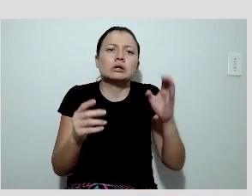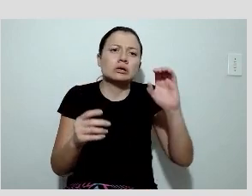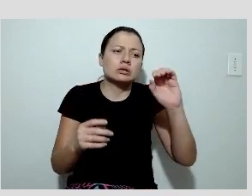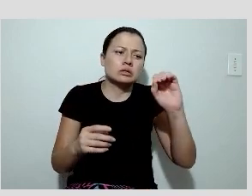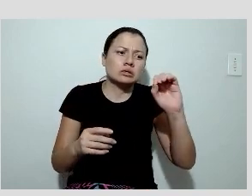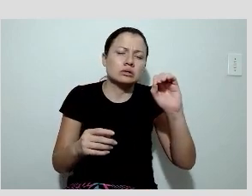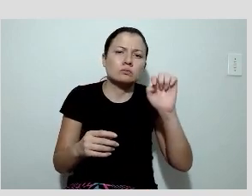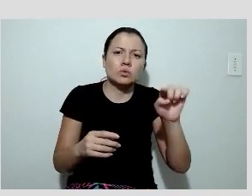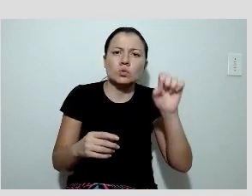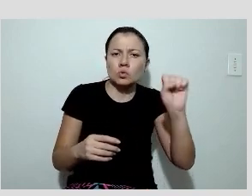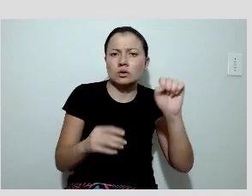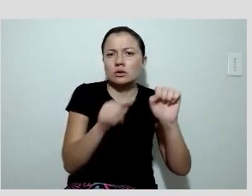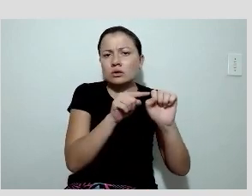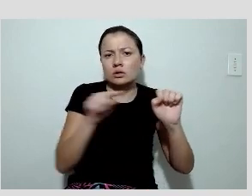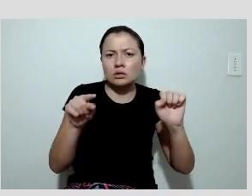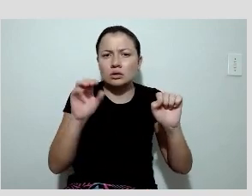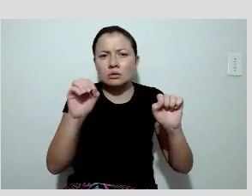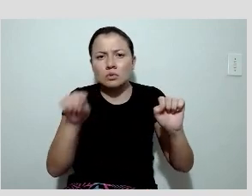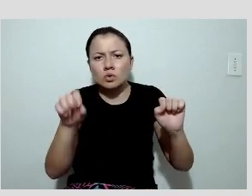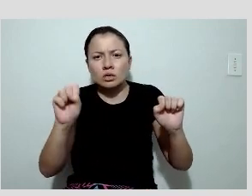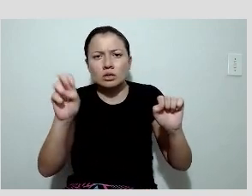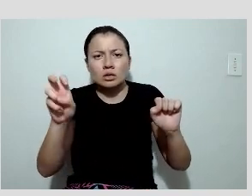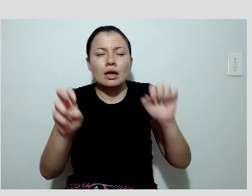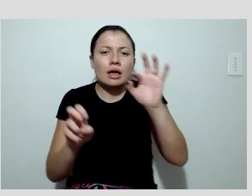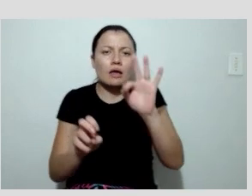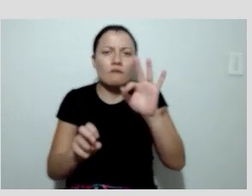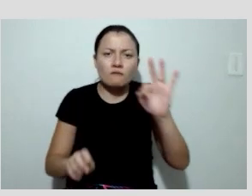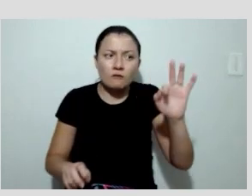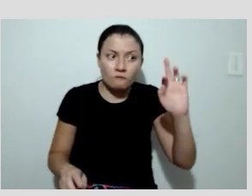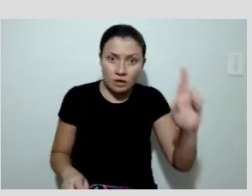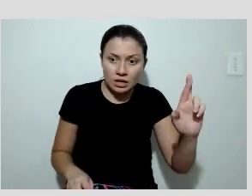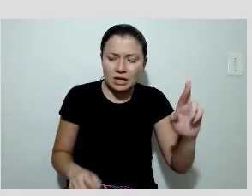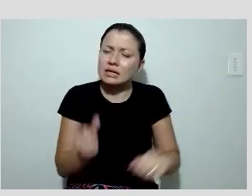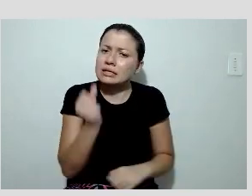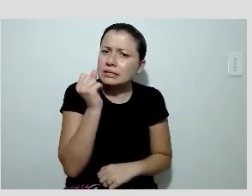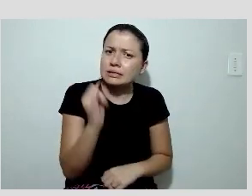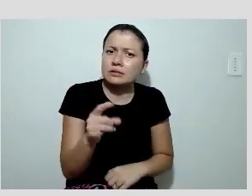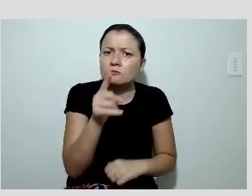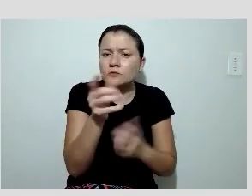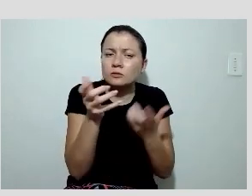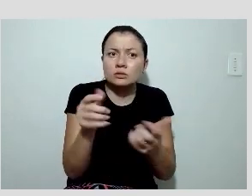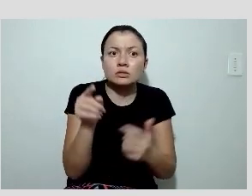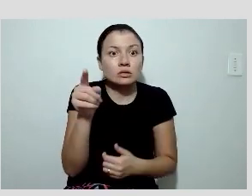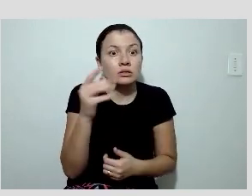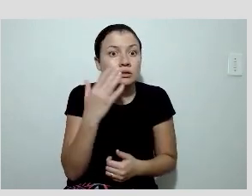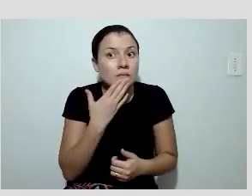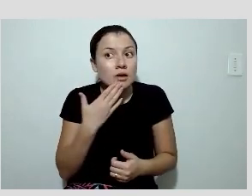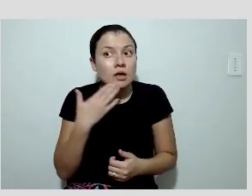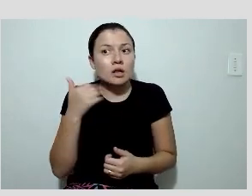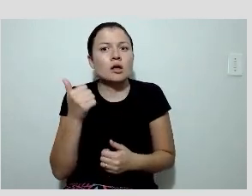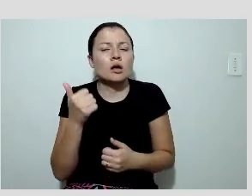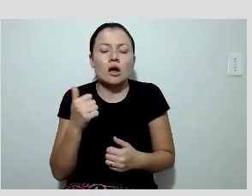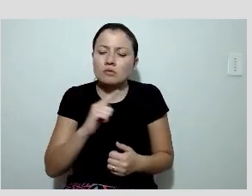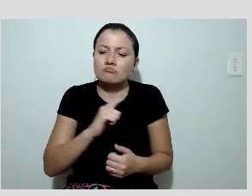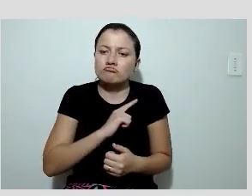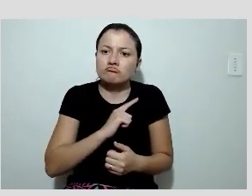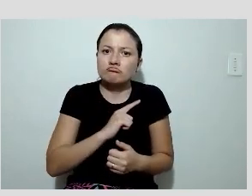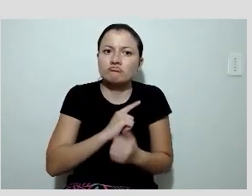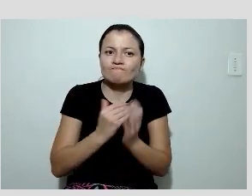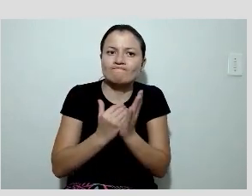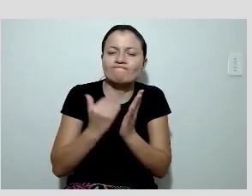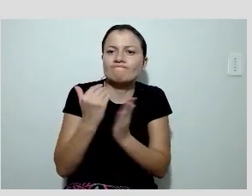0,85 do FFR. Se você quer trabalhar com uma especificidade melhor, você usa um ponto mais baixo, se você quer aumentar a